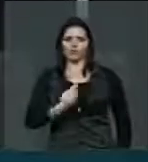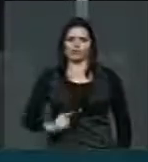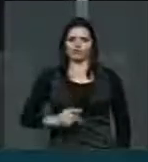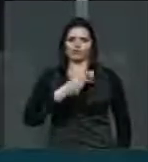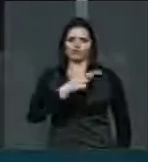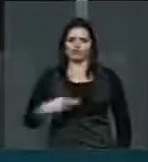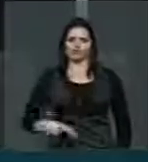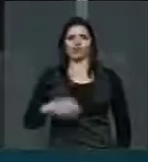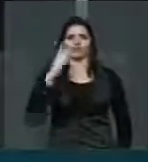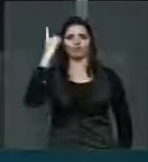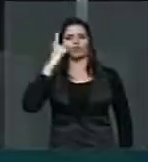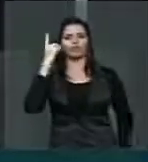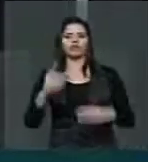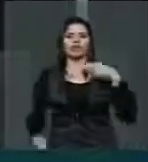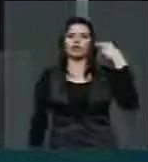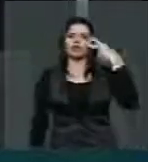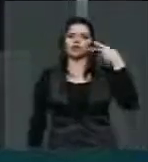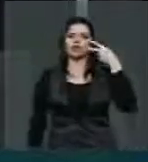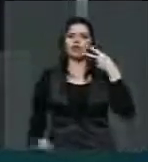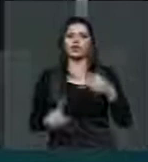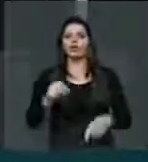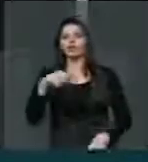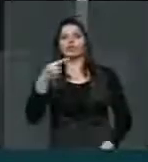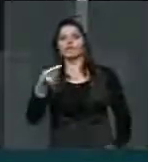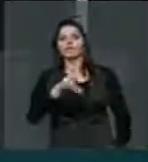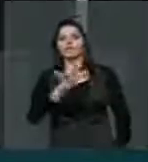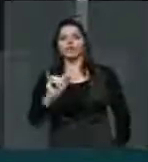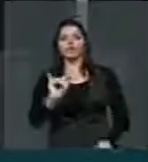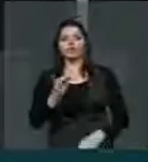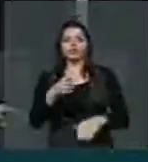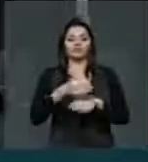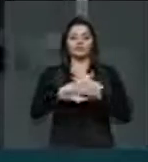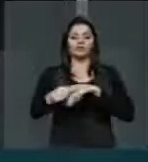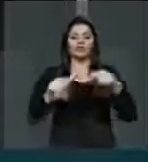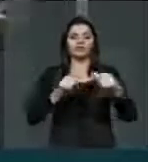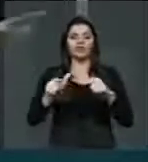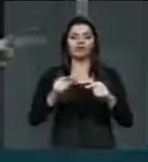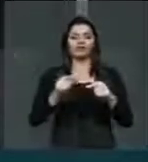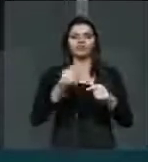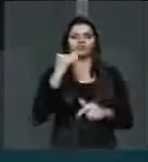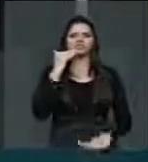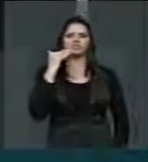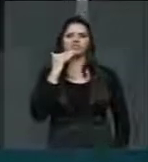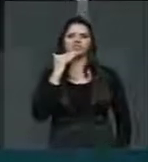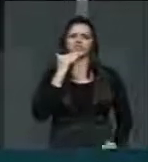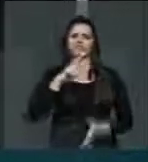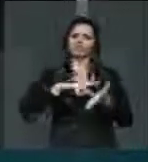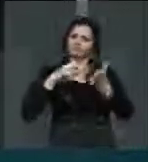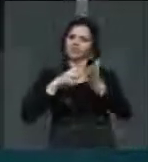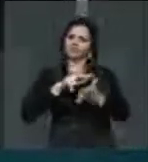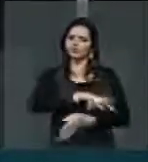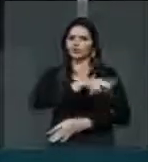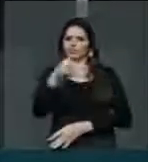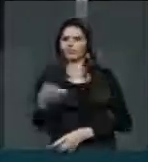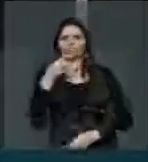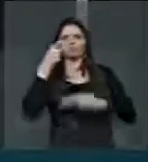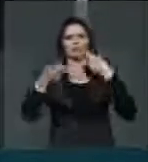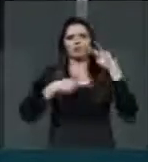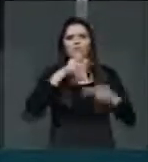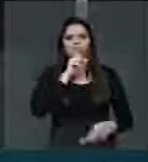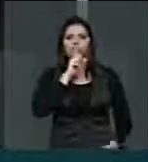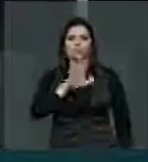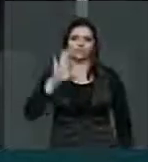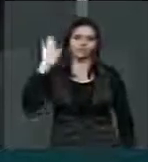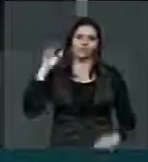presidente, deputados, vereadores e no exercício do mandato, distorcem aquilo que foi dito nas campanhas eleitorais.